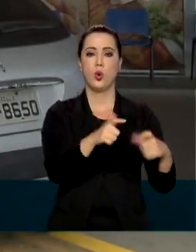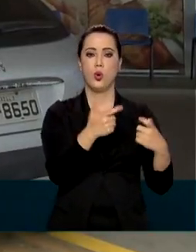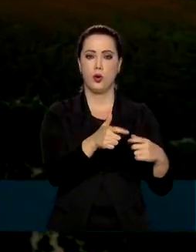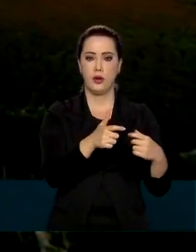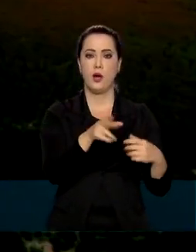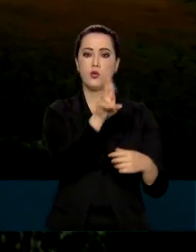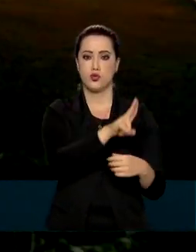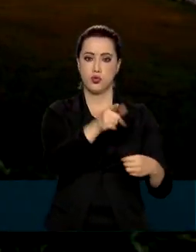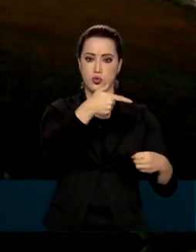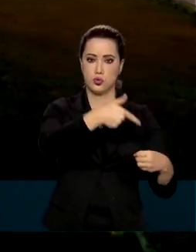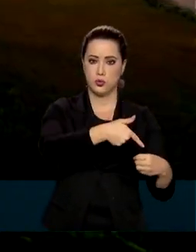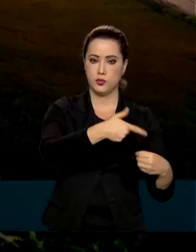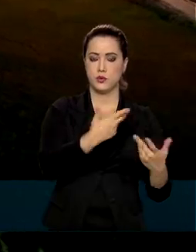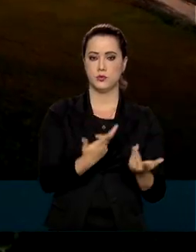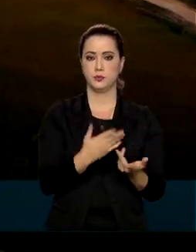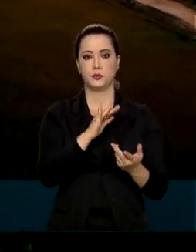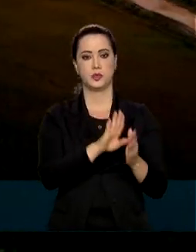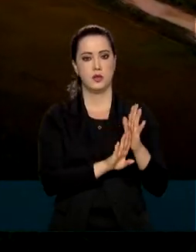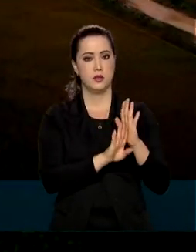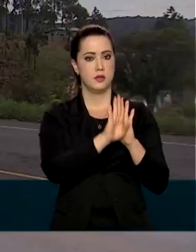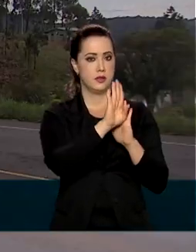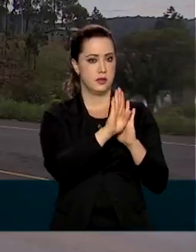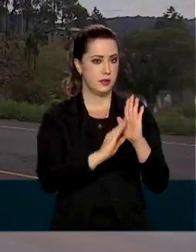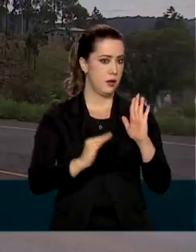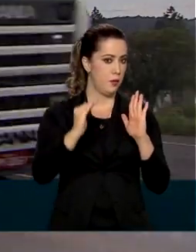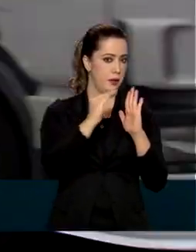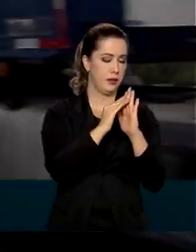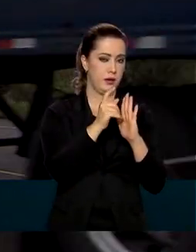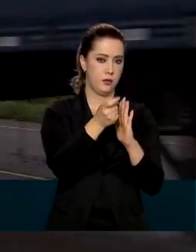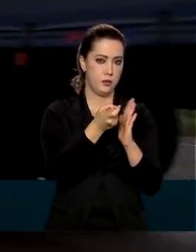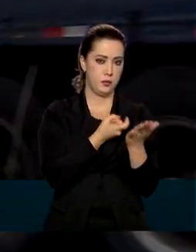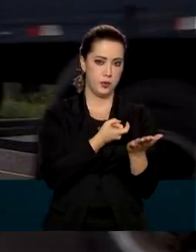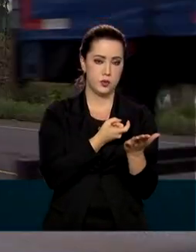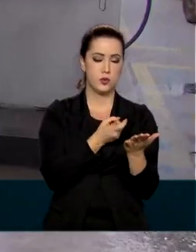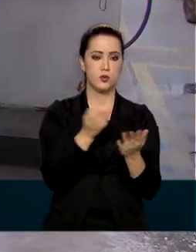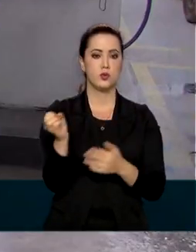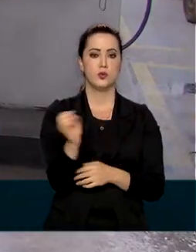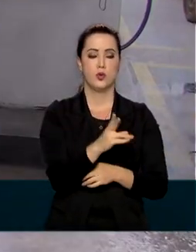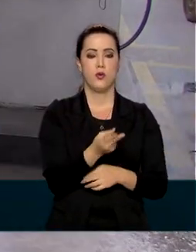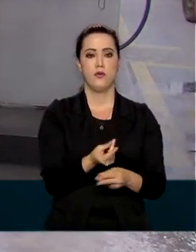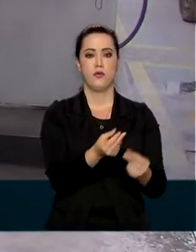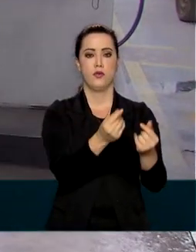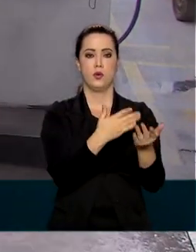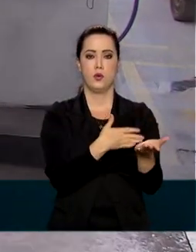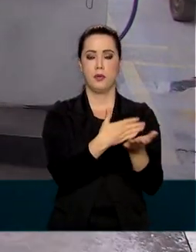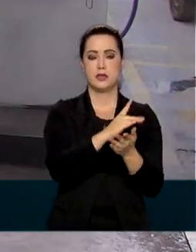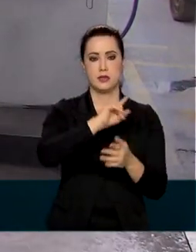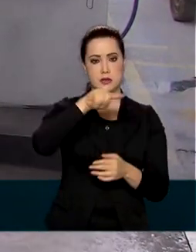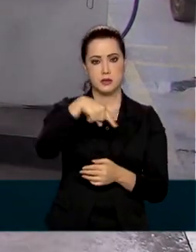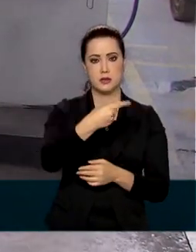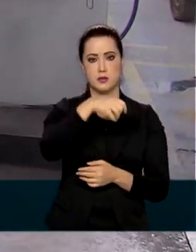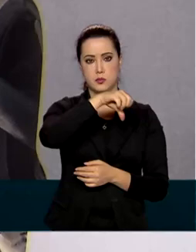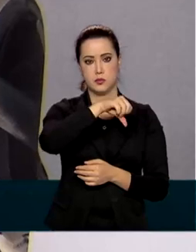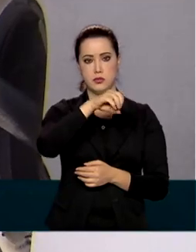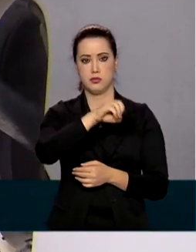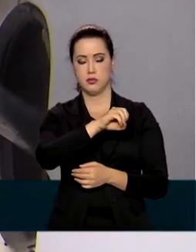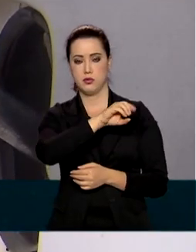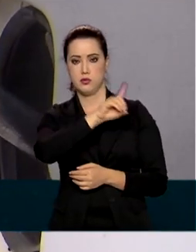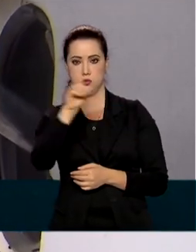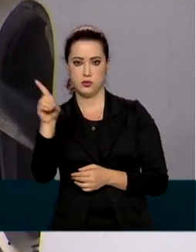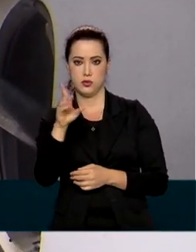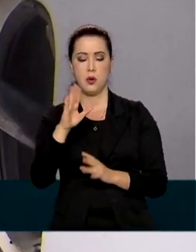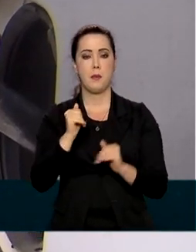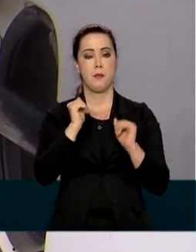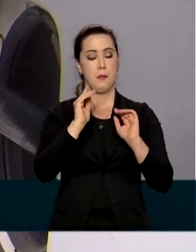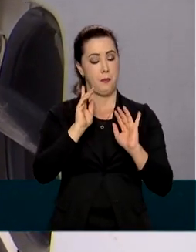do combustível. Em caso de aumento do tributo, esse novo valor deverá entrar em vigor somente após 90 dias para